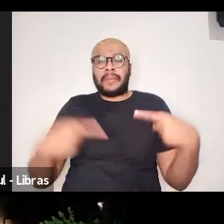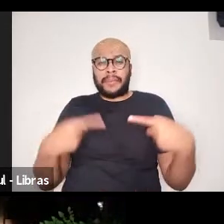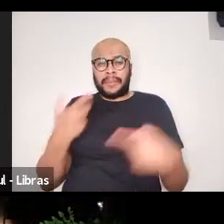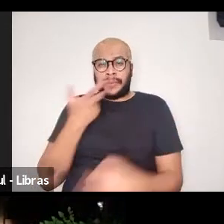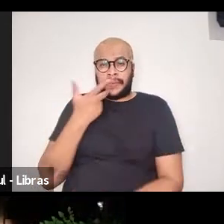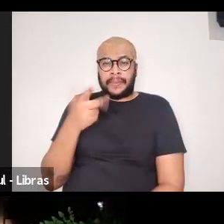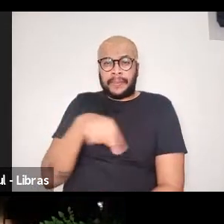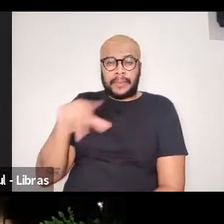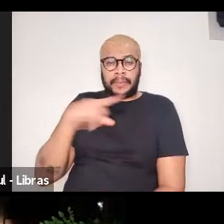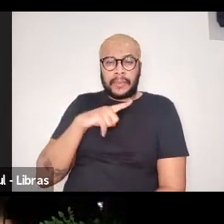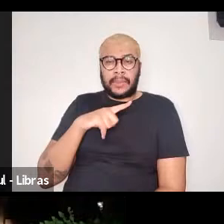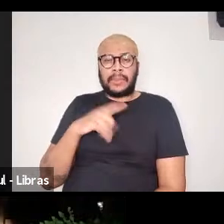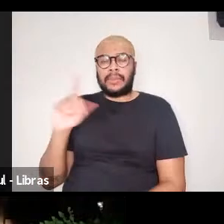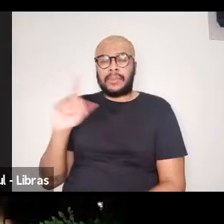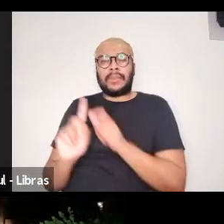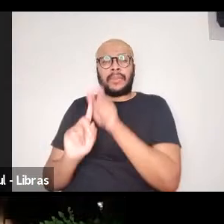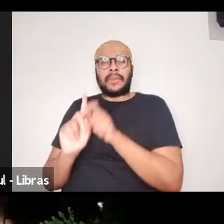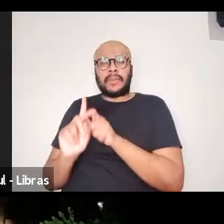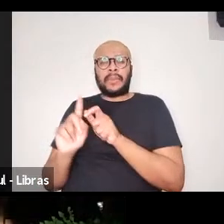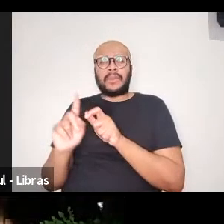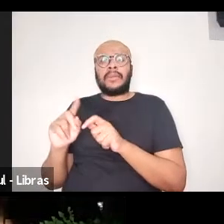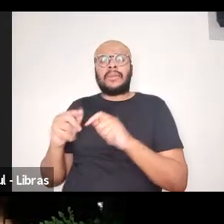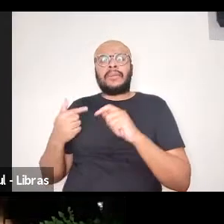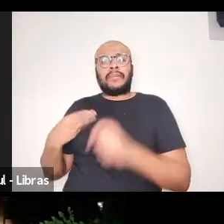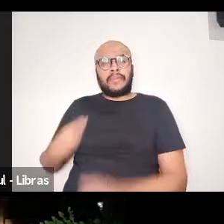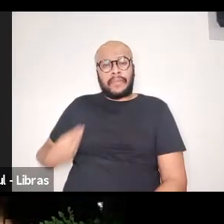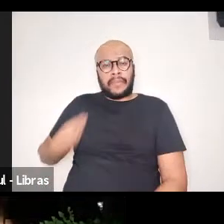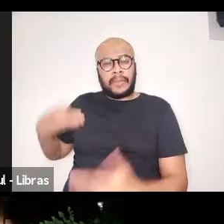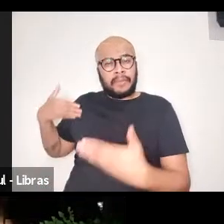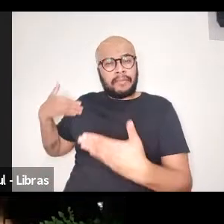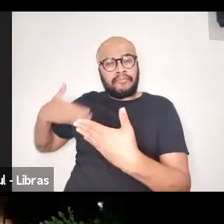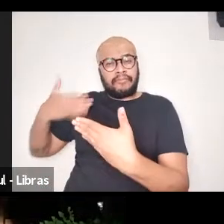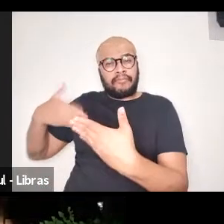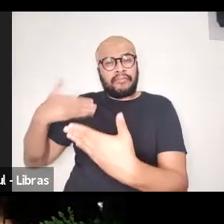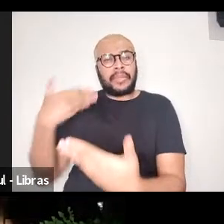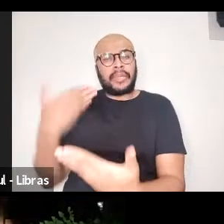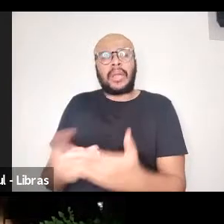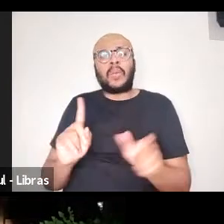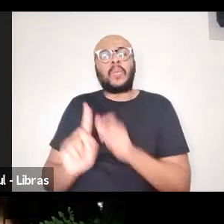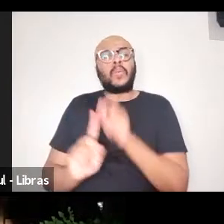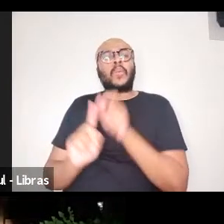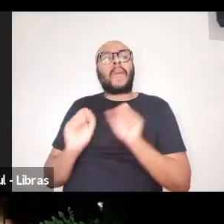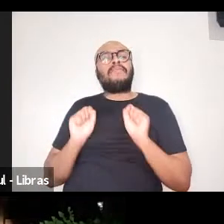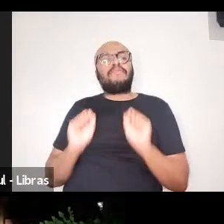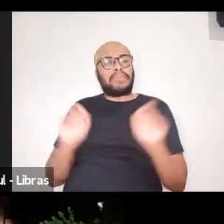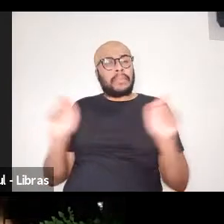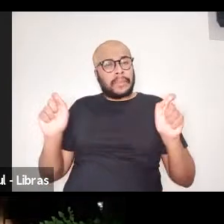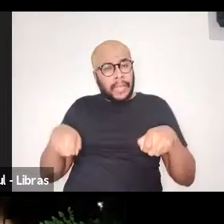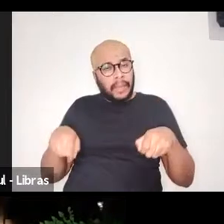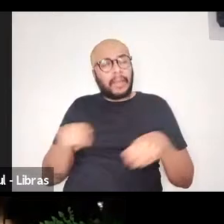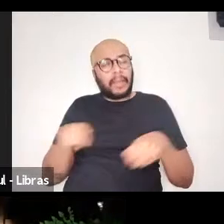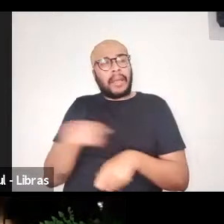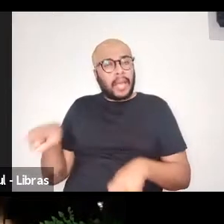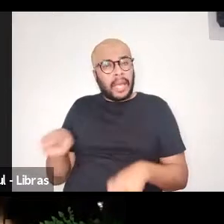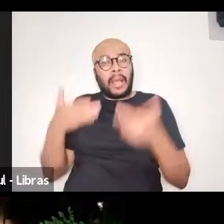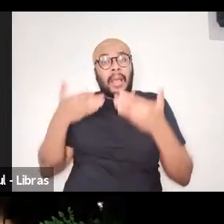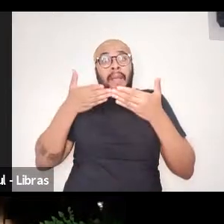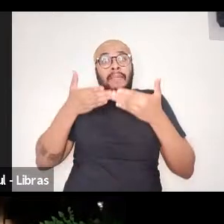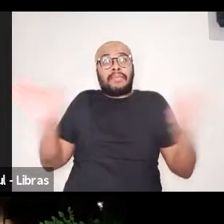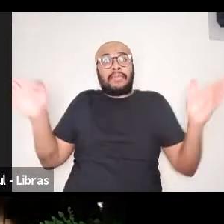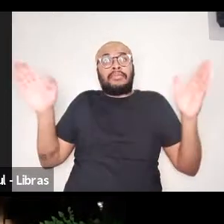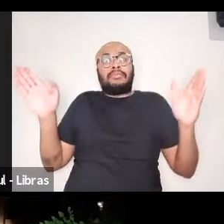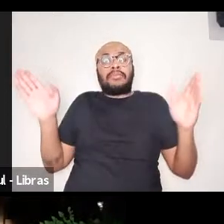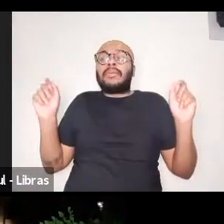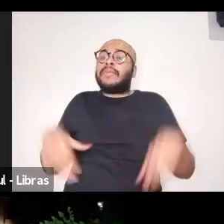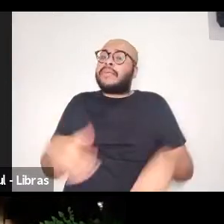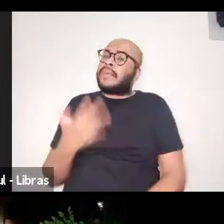Um sujeito com essa trajetória é um sujeito que pode nos abrir portas e dizer,